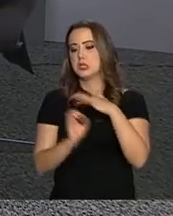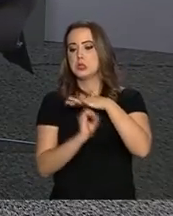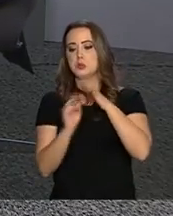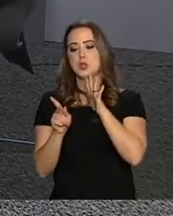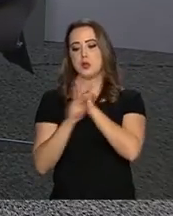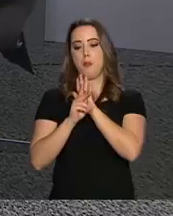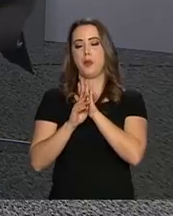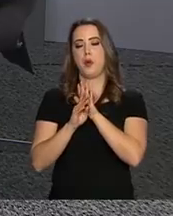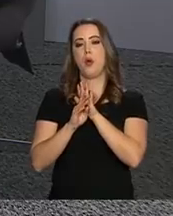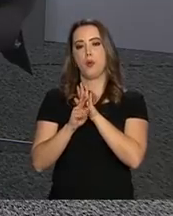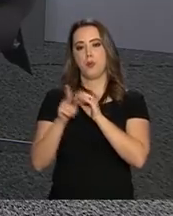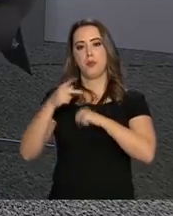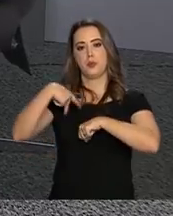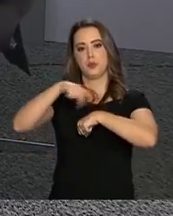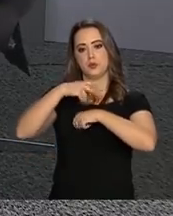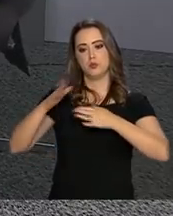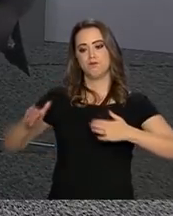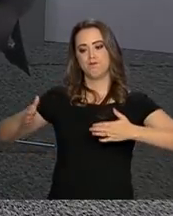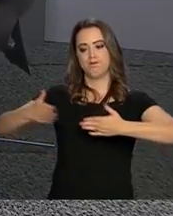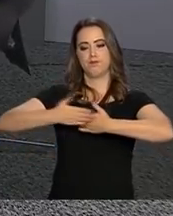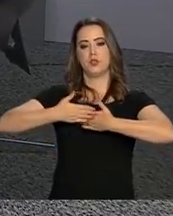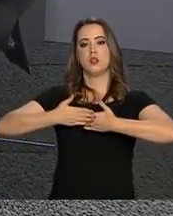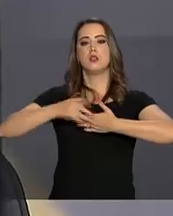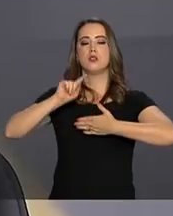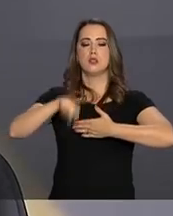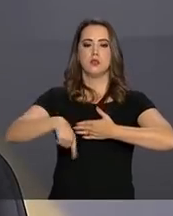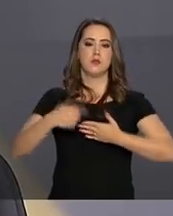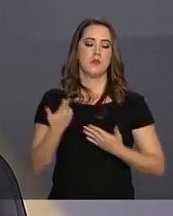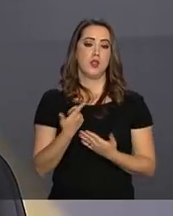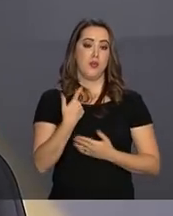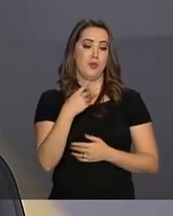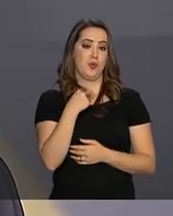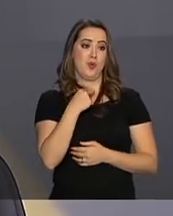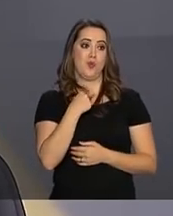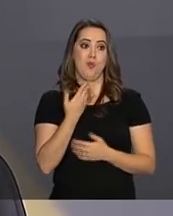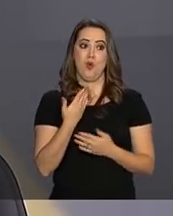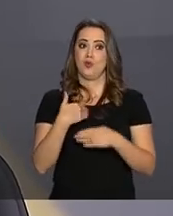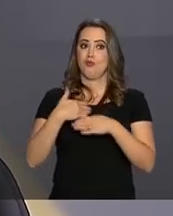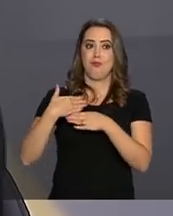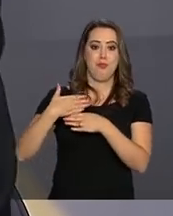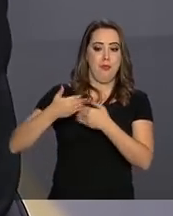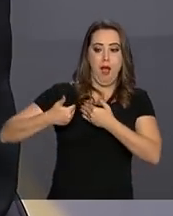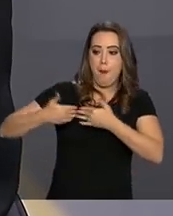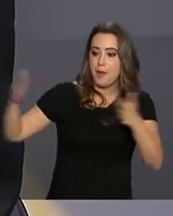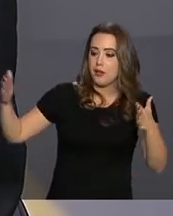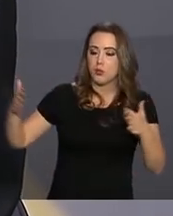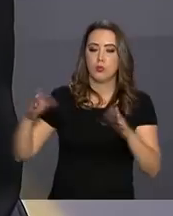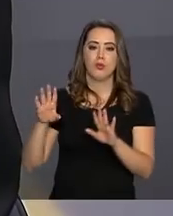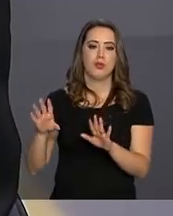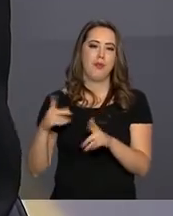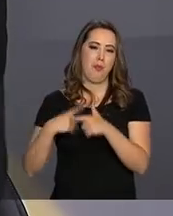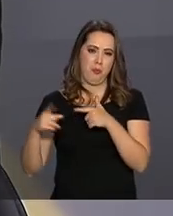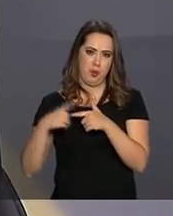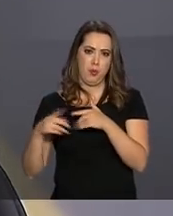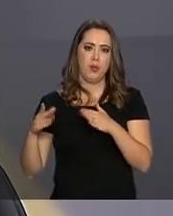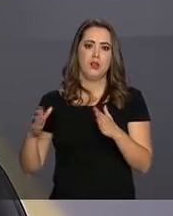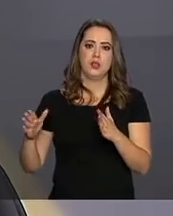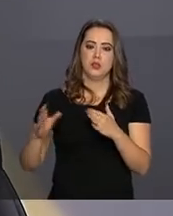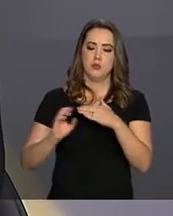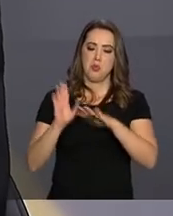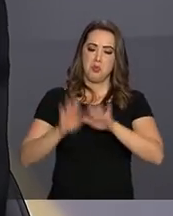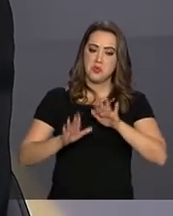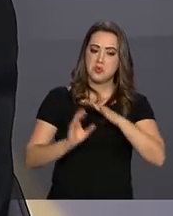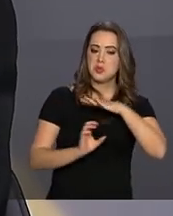empresas e produções, produtos que não são competitivos, que perderam a capacidade de competição.